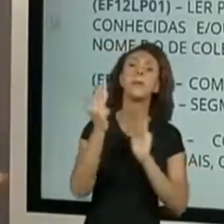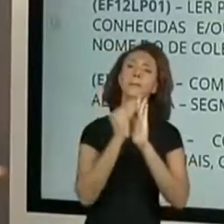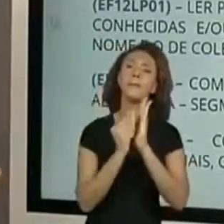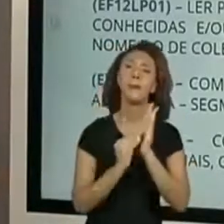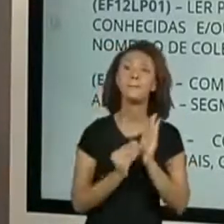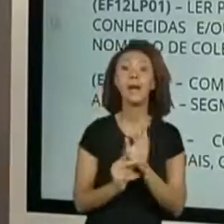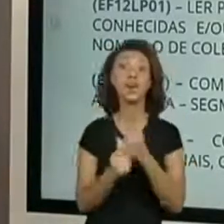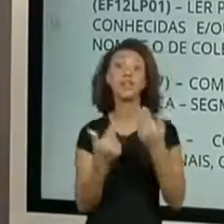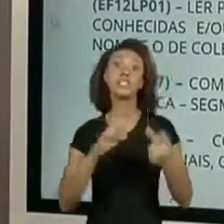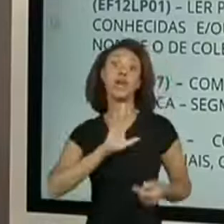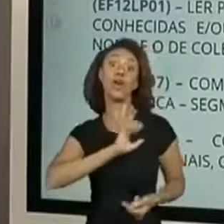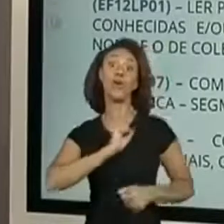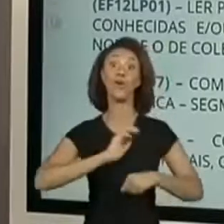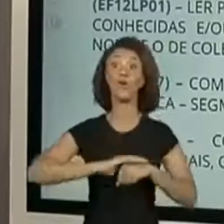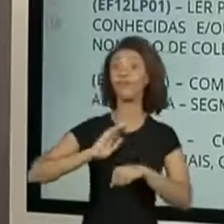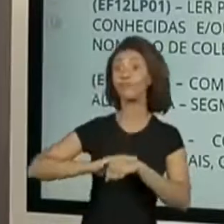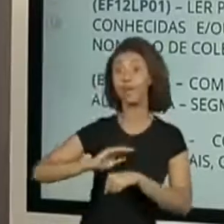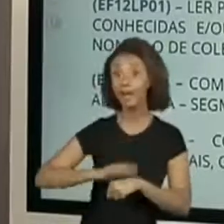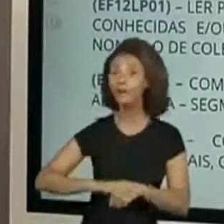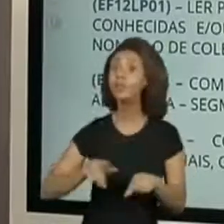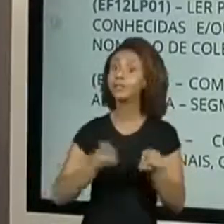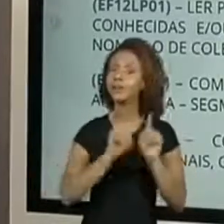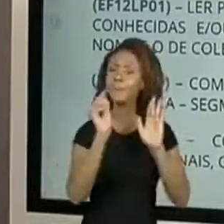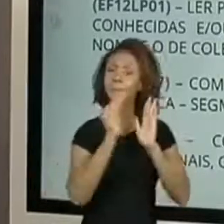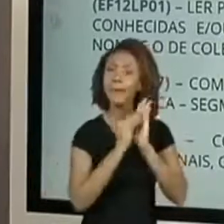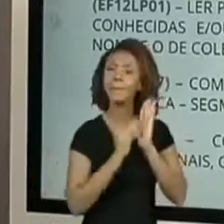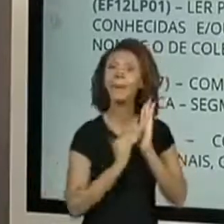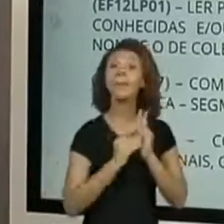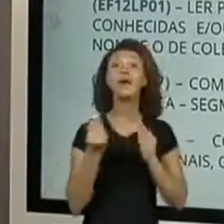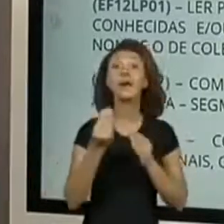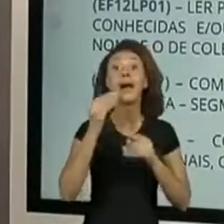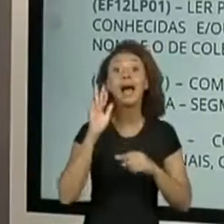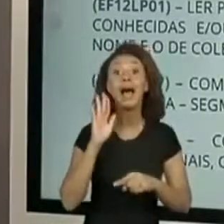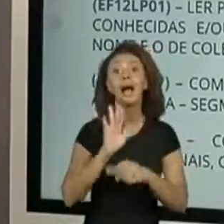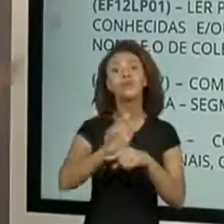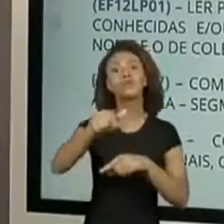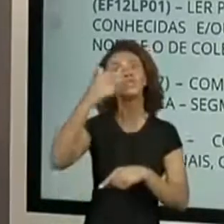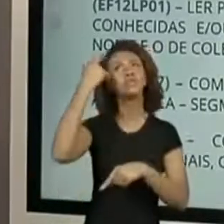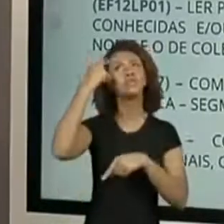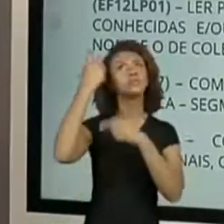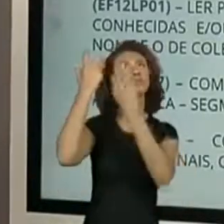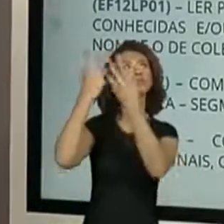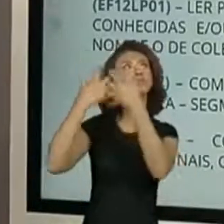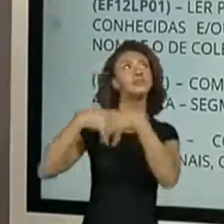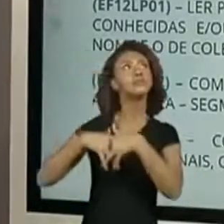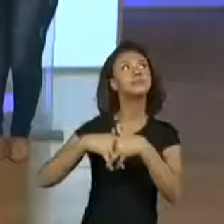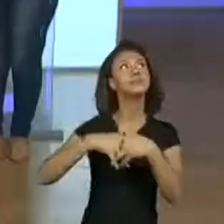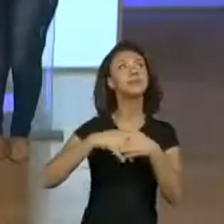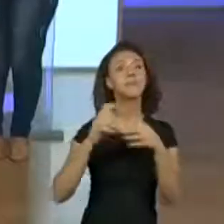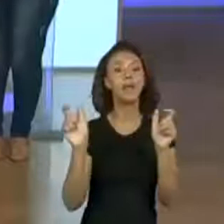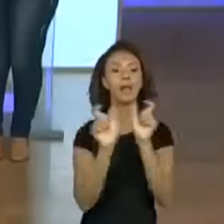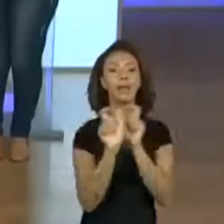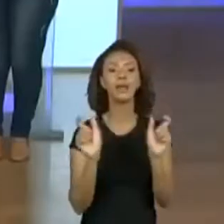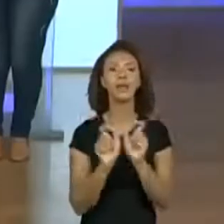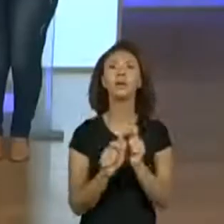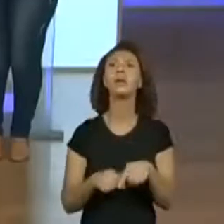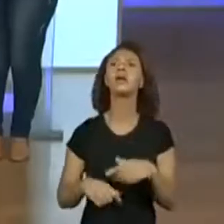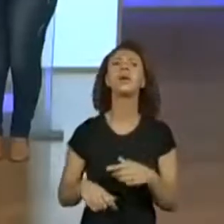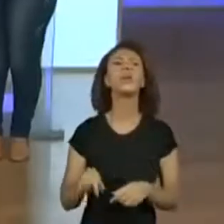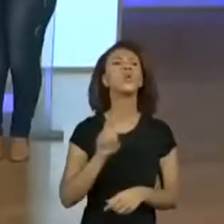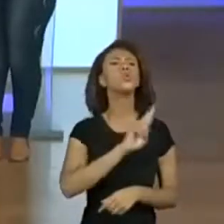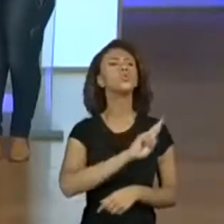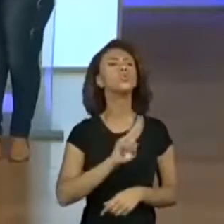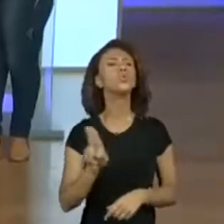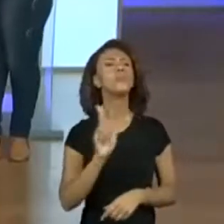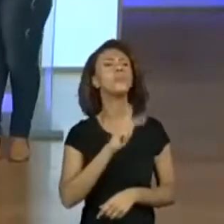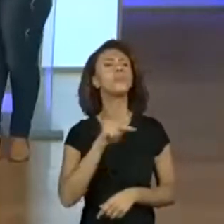atividades preferidas, porque elas ajudam a você a pensar na escrita e na leitura de outras palavras. eu não consegui pegar o nome da professora,